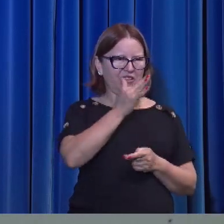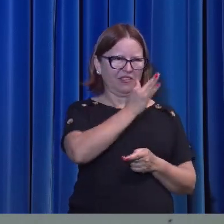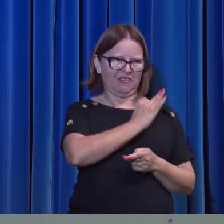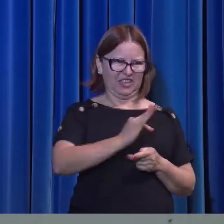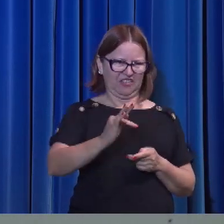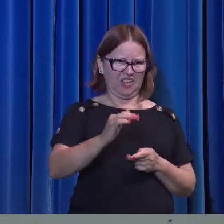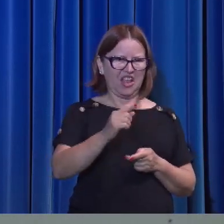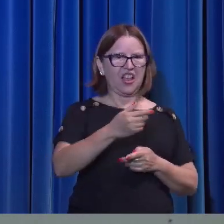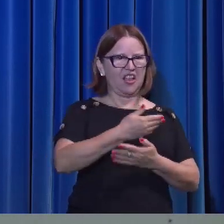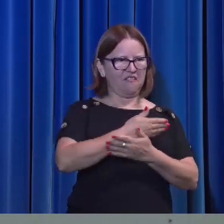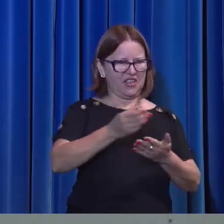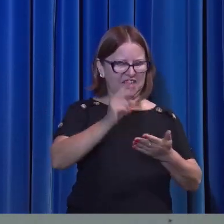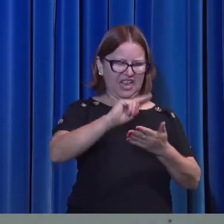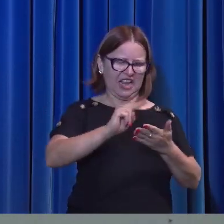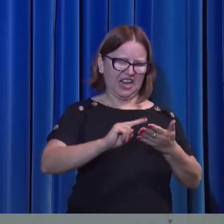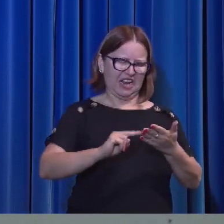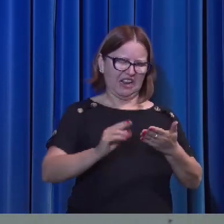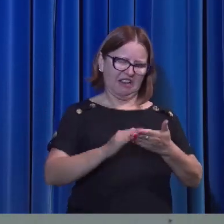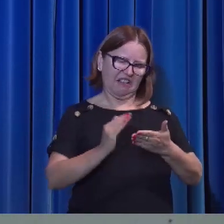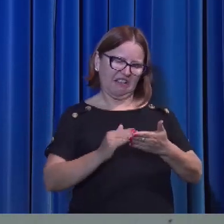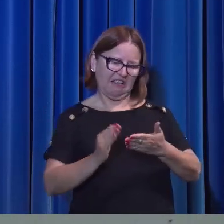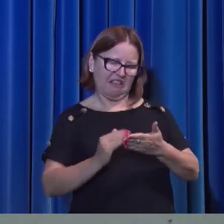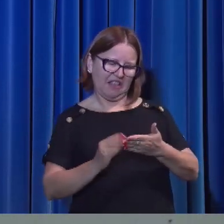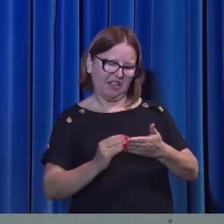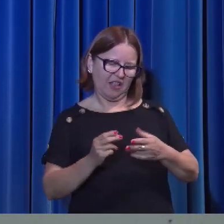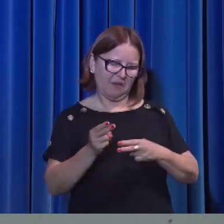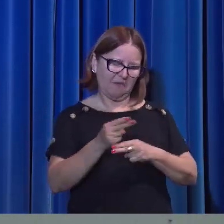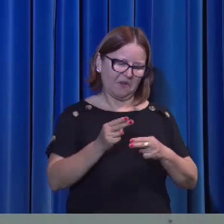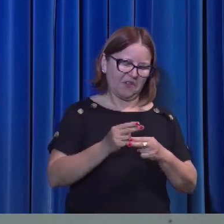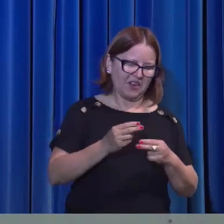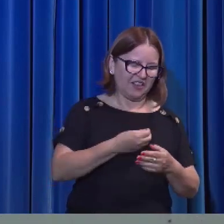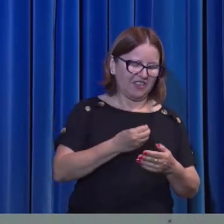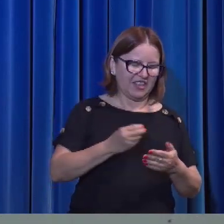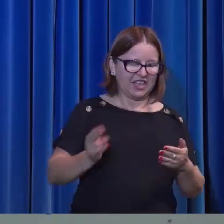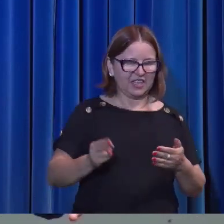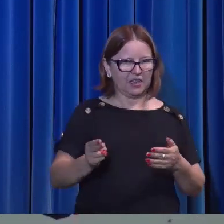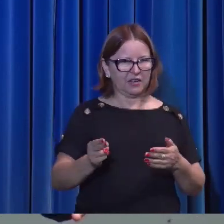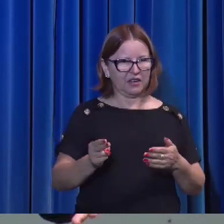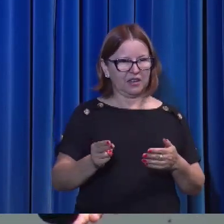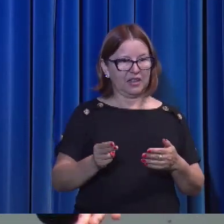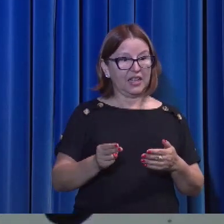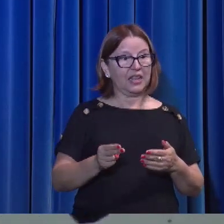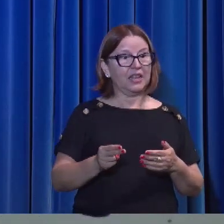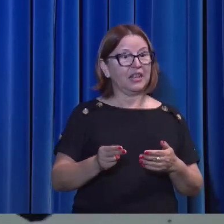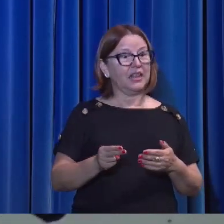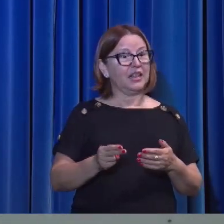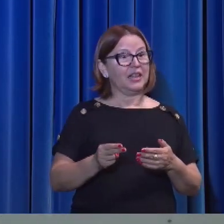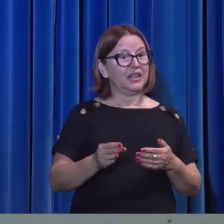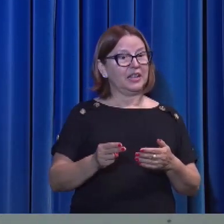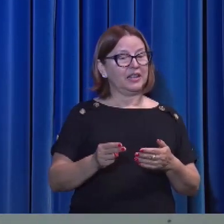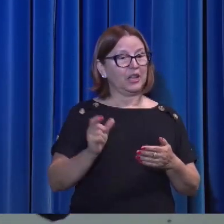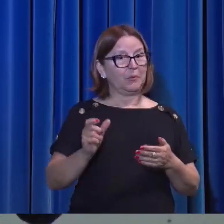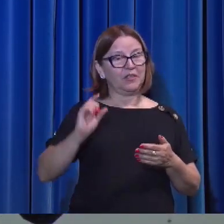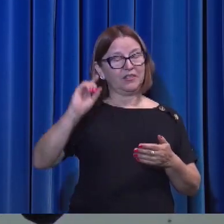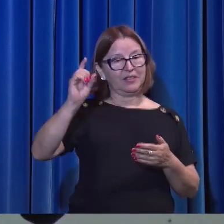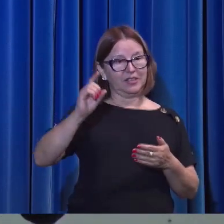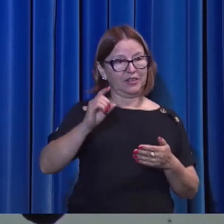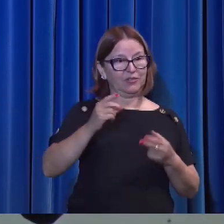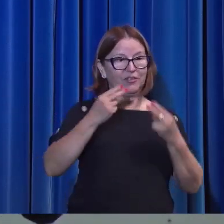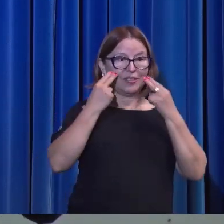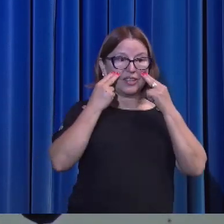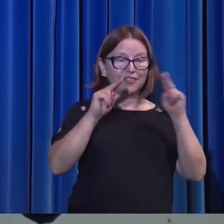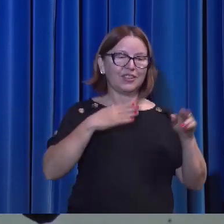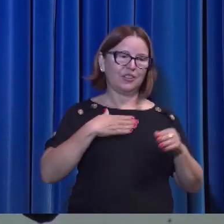Escrituras, caçando nelas vida eterna, e são elas que testificam de mim, e vocês não querem vir a mim para terem vida.